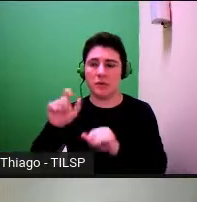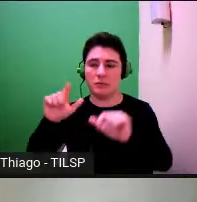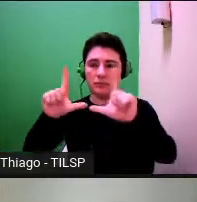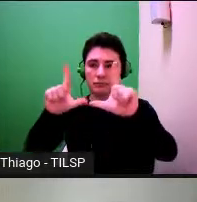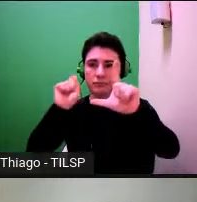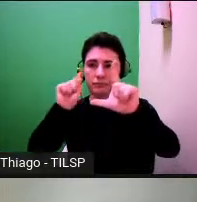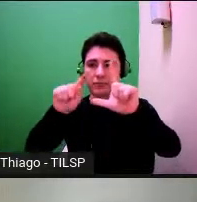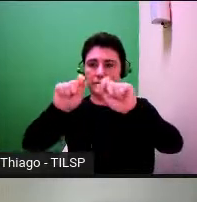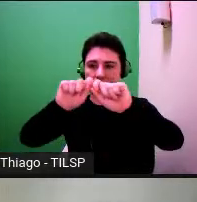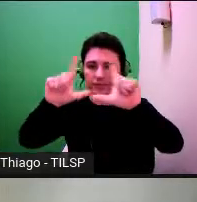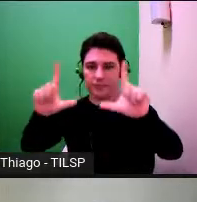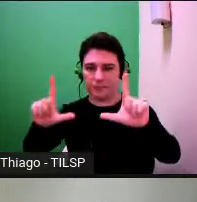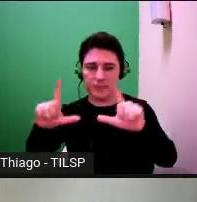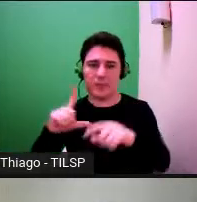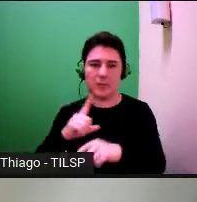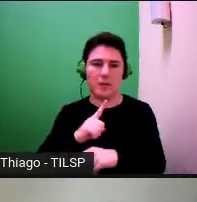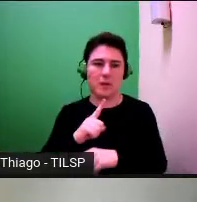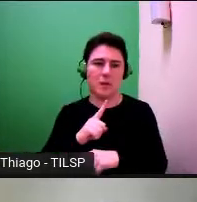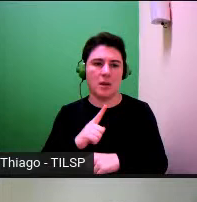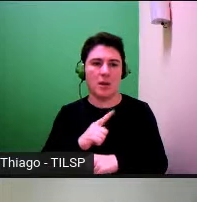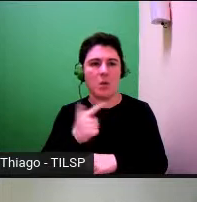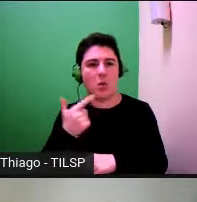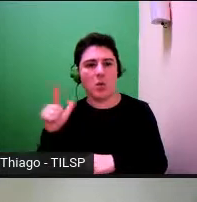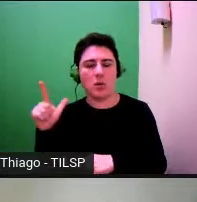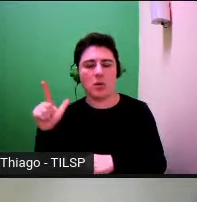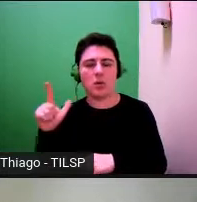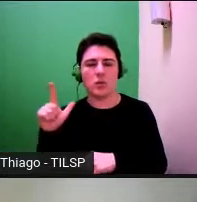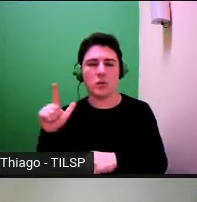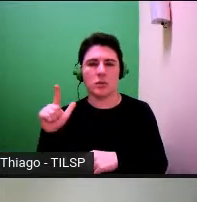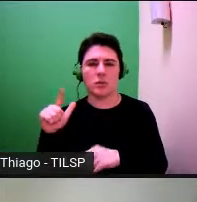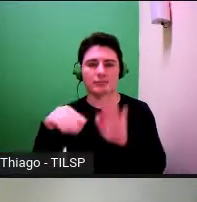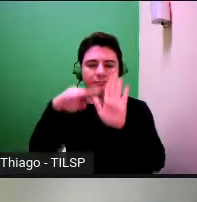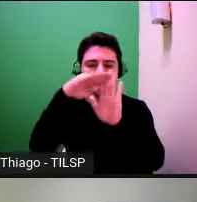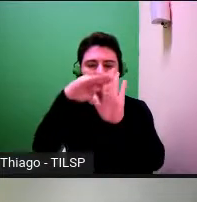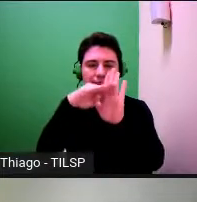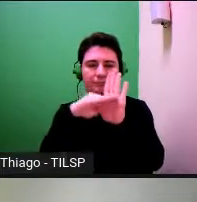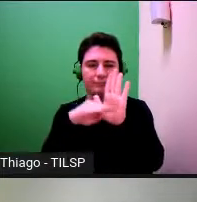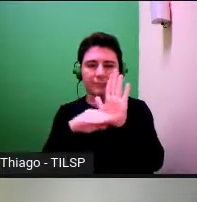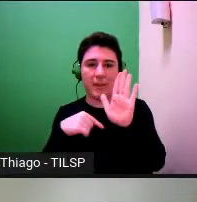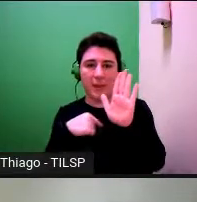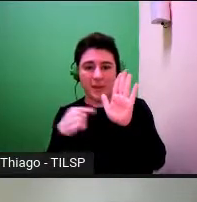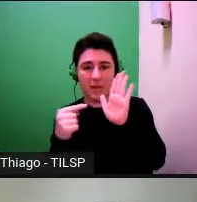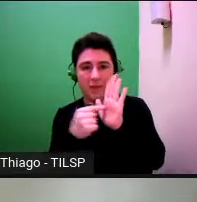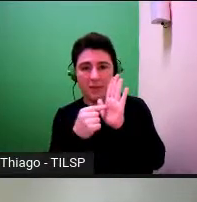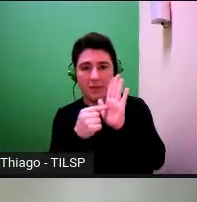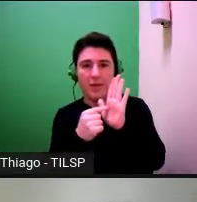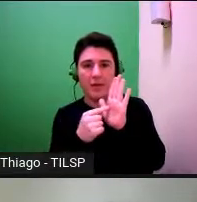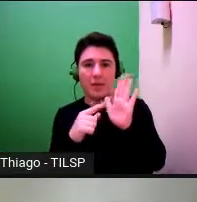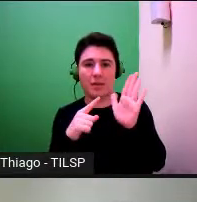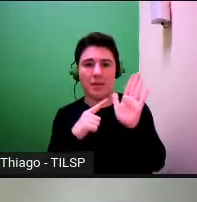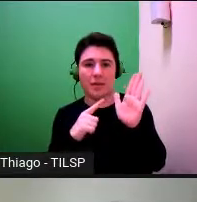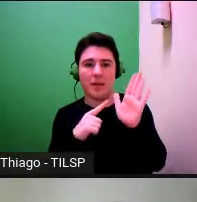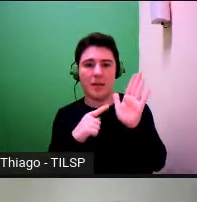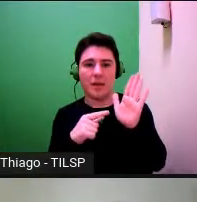separador temos o menu eu vou entrar neste que é espécies do mar de Portugal